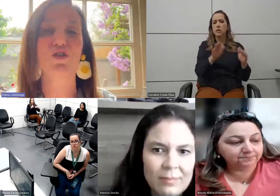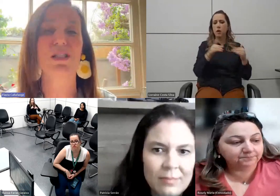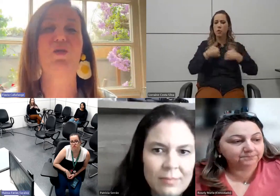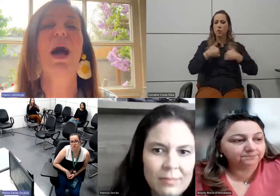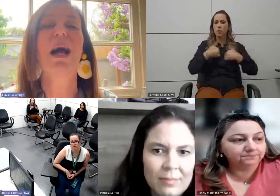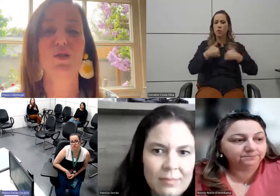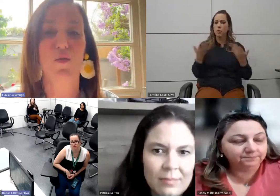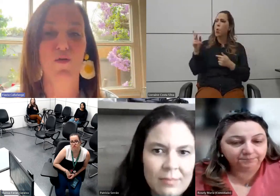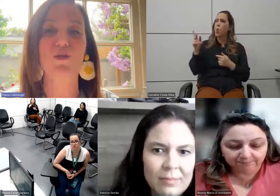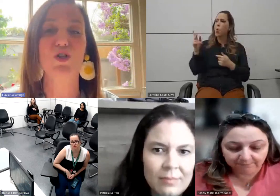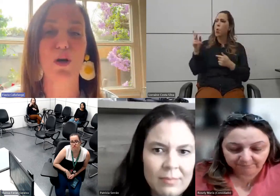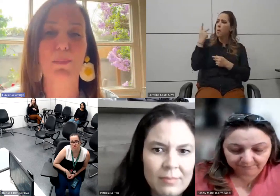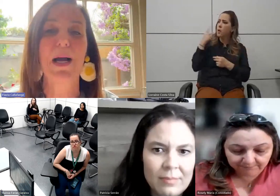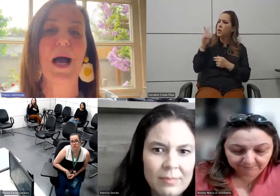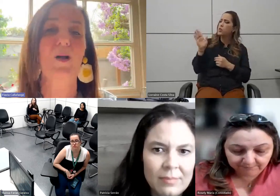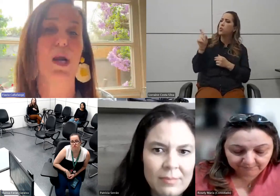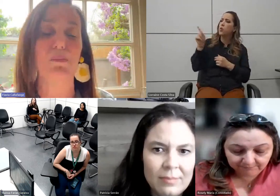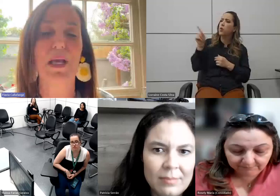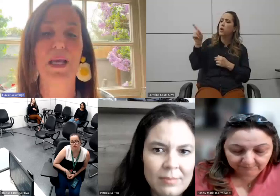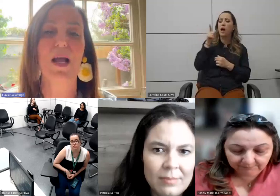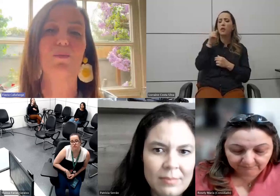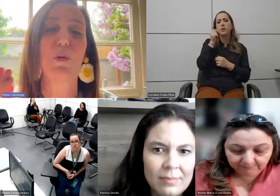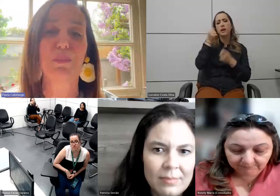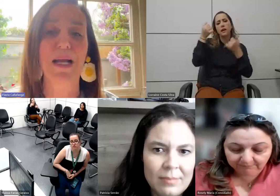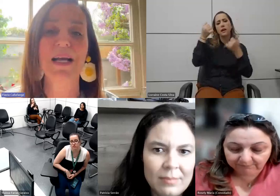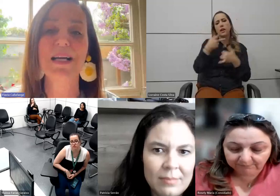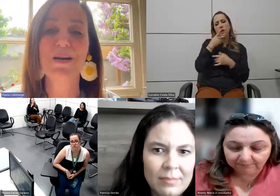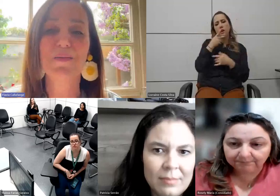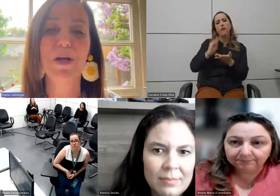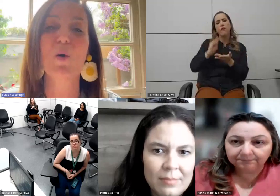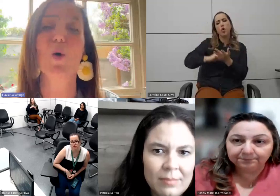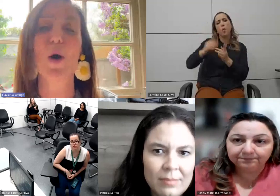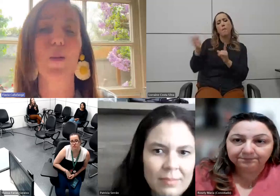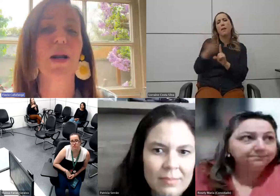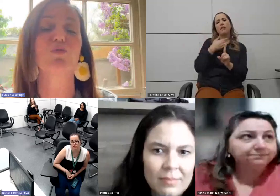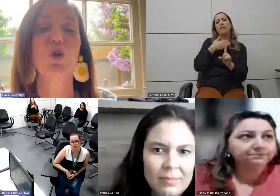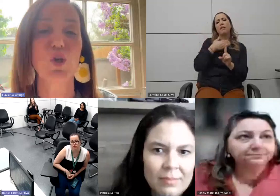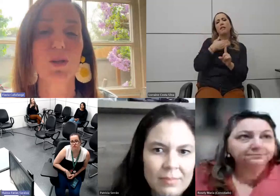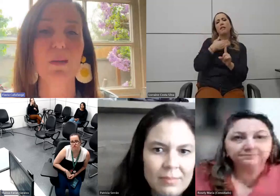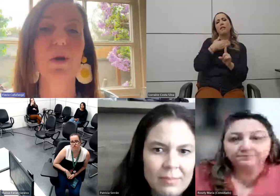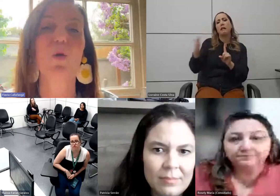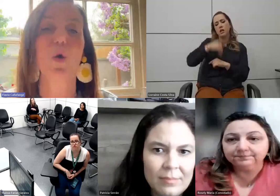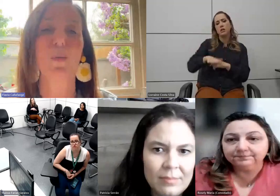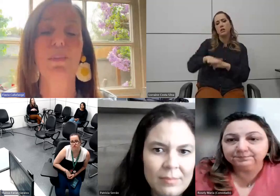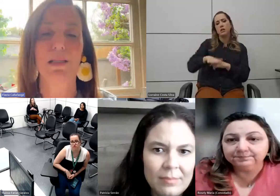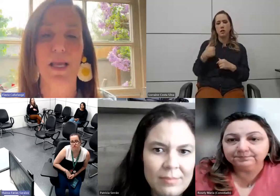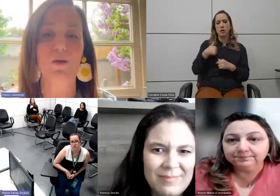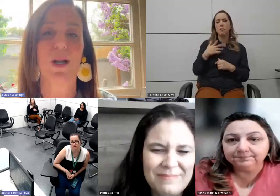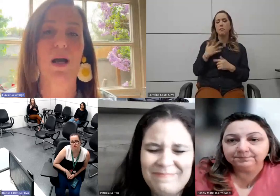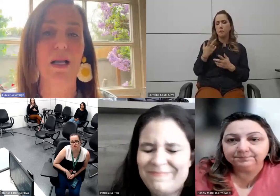do Ceará dizendo, ah, isso foi falta de apanhar quando eu era pequeno, meu pai me curou, eu era autista, também me curou me batendo na